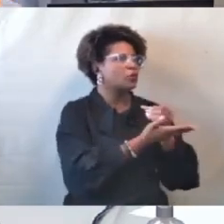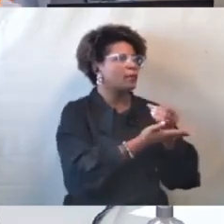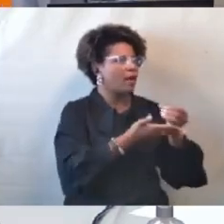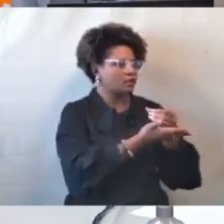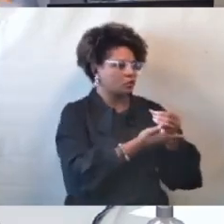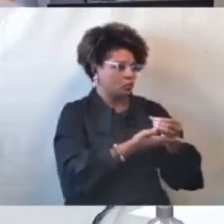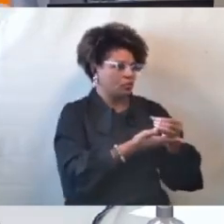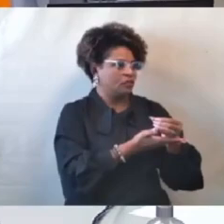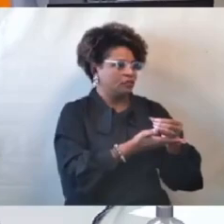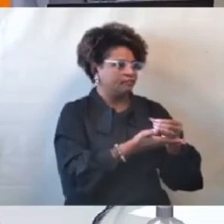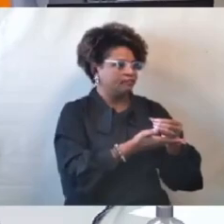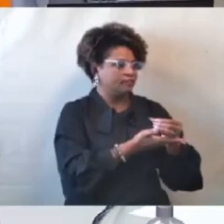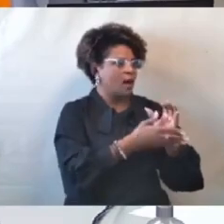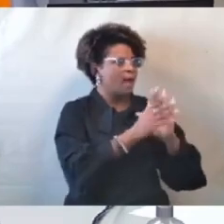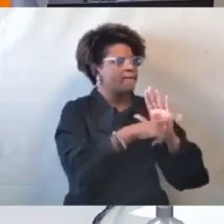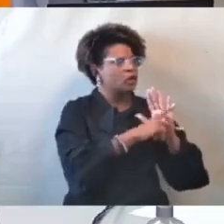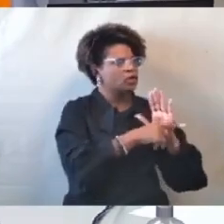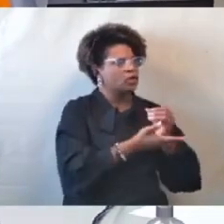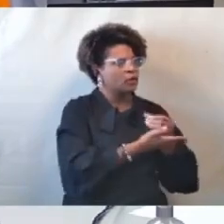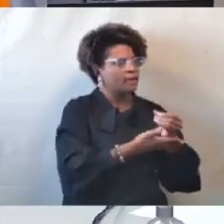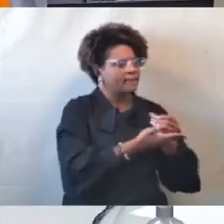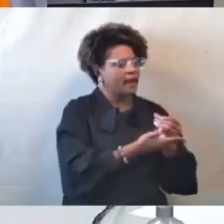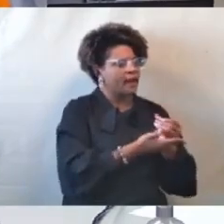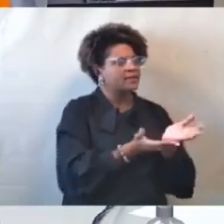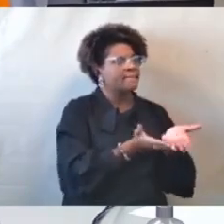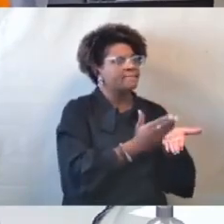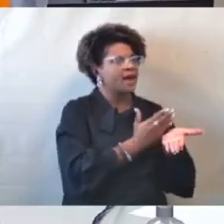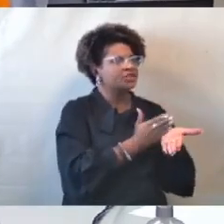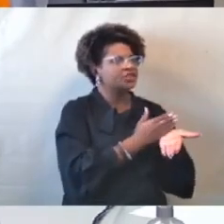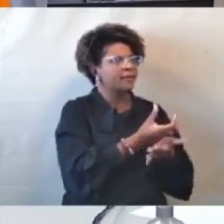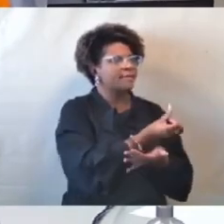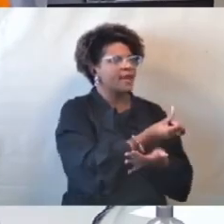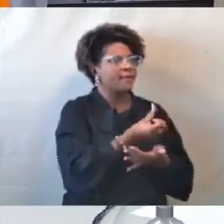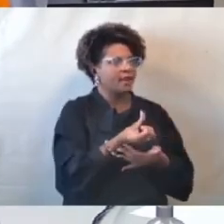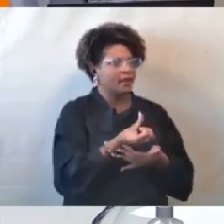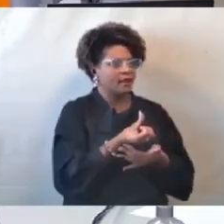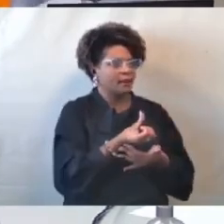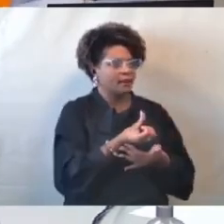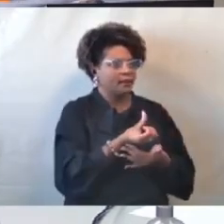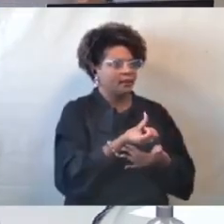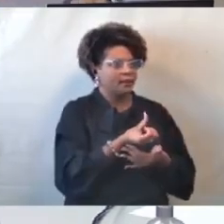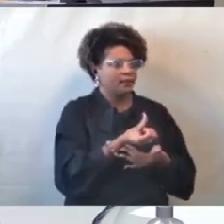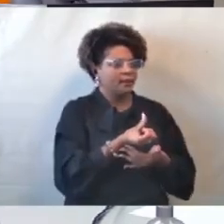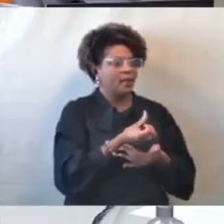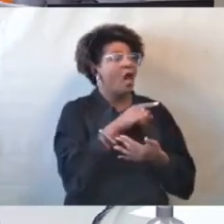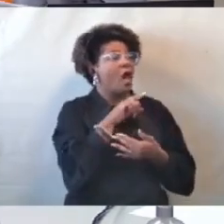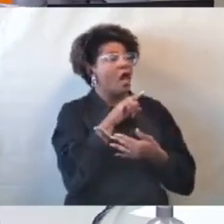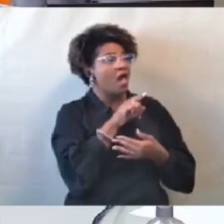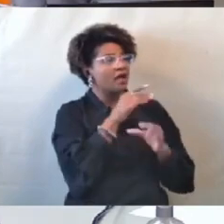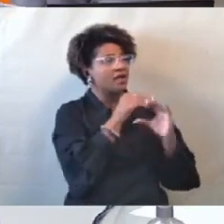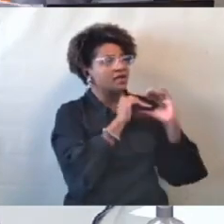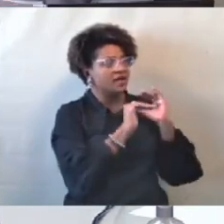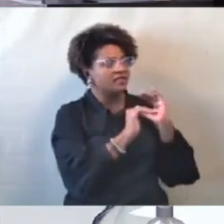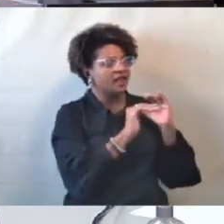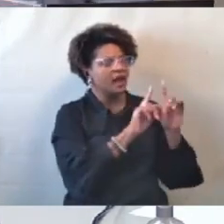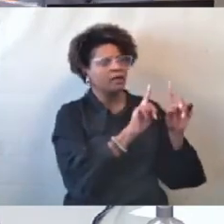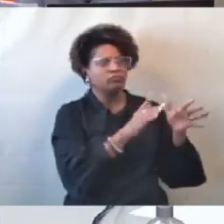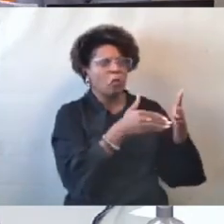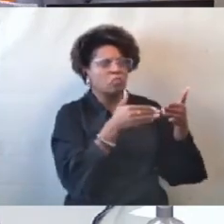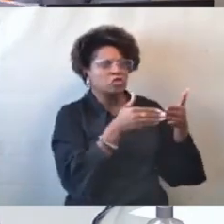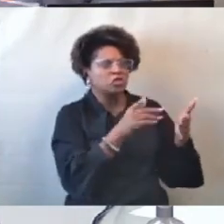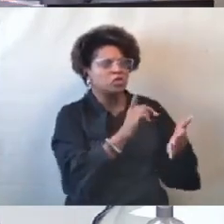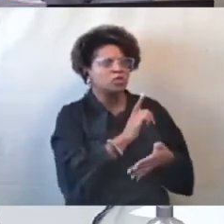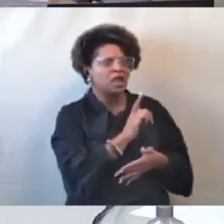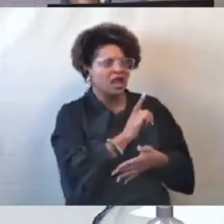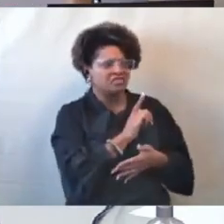O projeto básico previsto na página número 66. Eles enviaram sem solicitação, por conta e